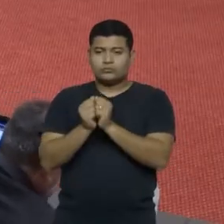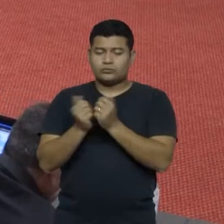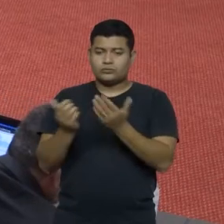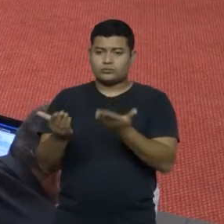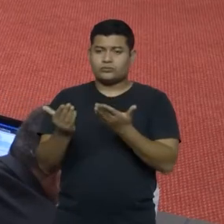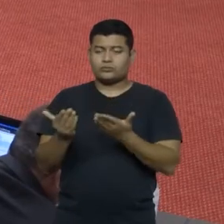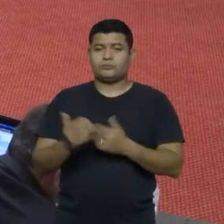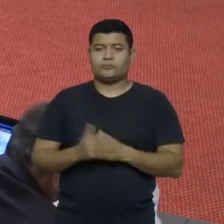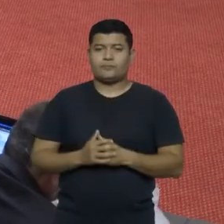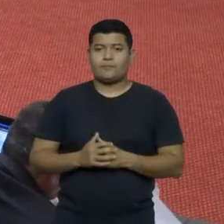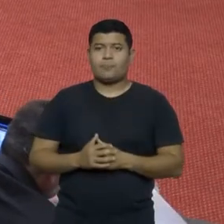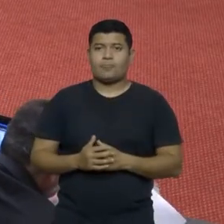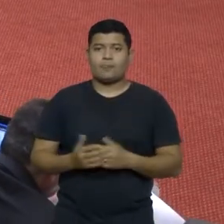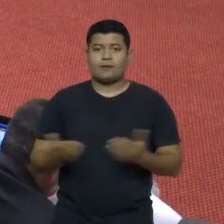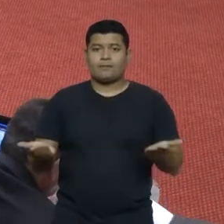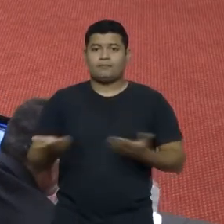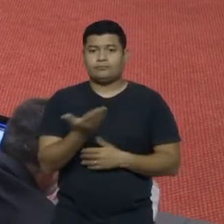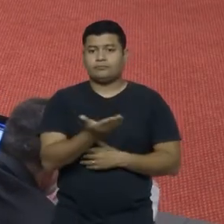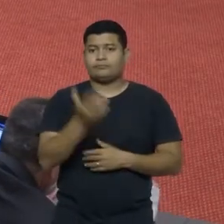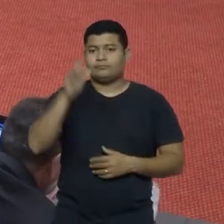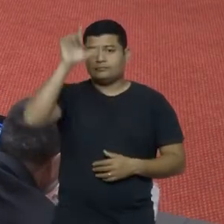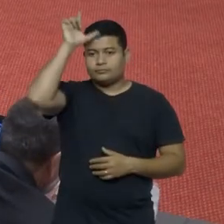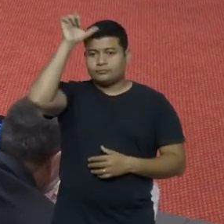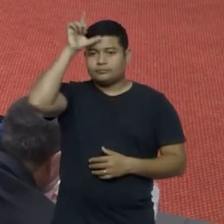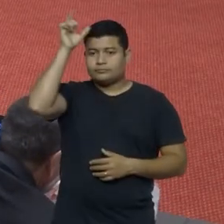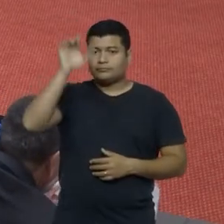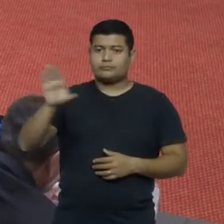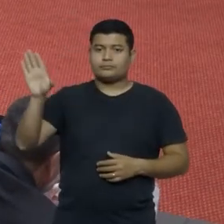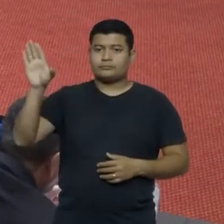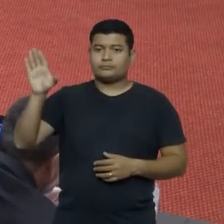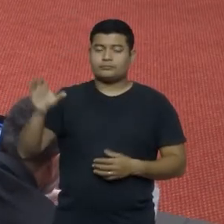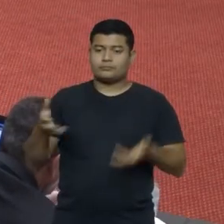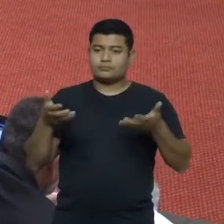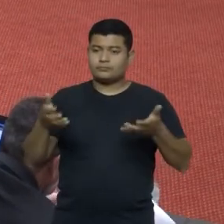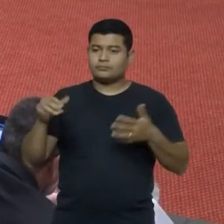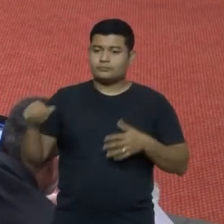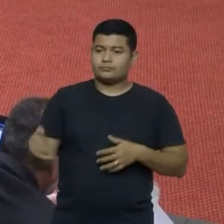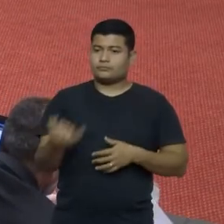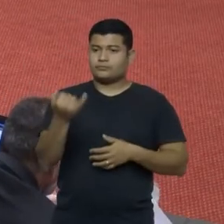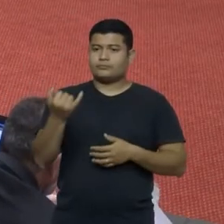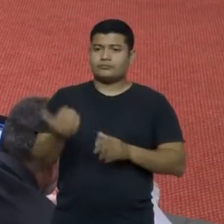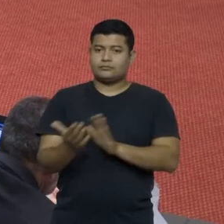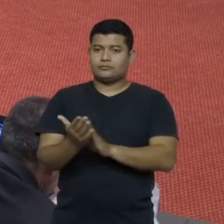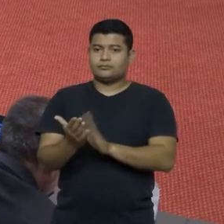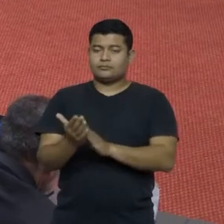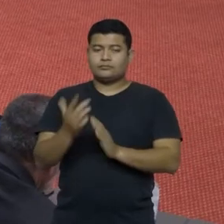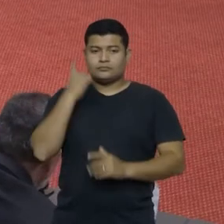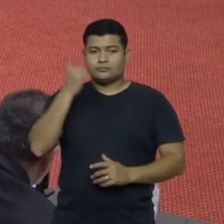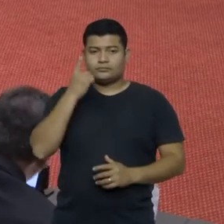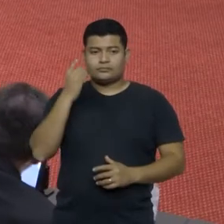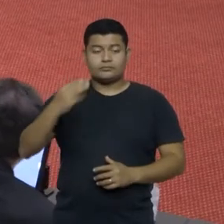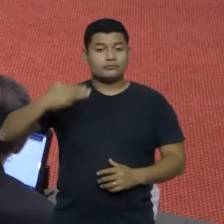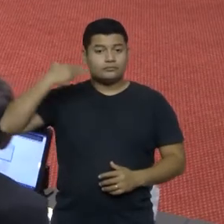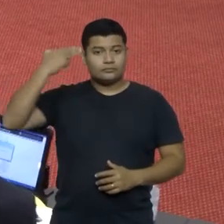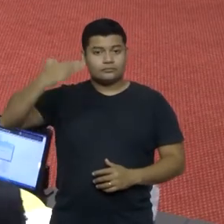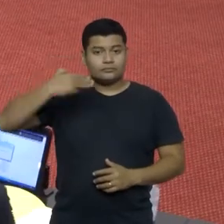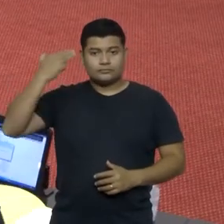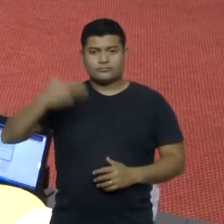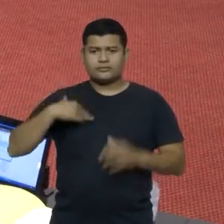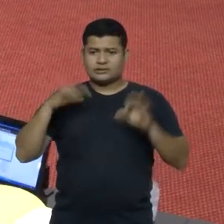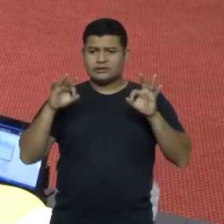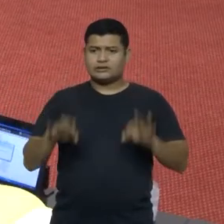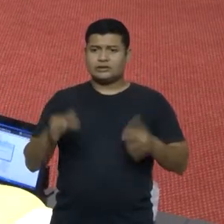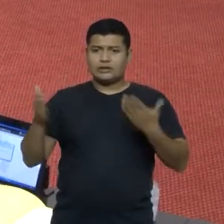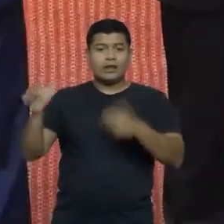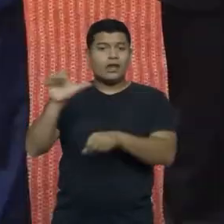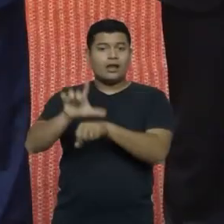Deputado Sargento Lima. Quero aproveitar essa oportunidade para benizar o deputado Marços. Tenho certeza do quanto que Lages